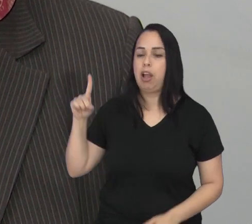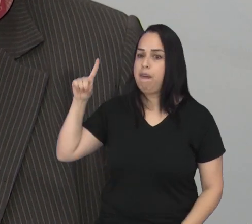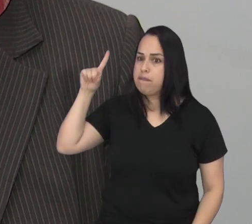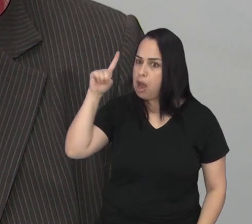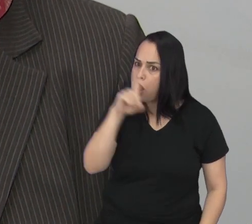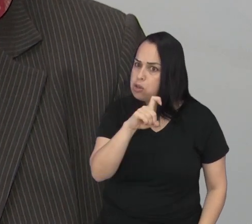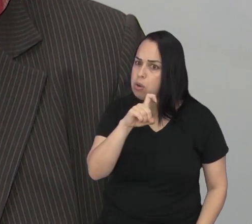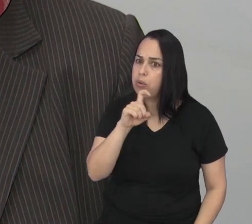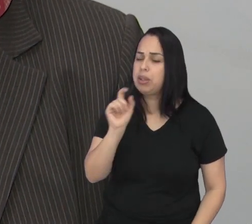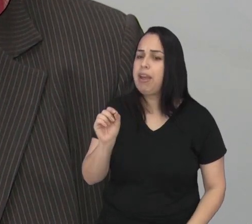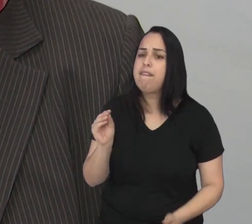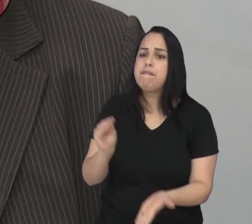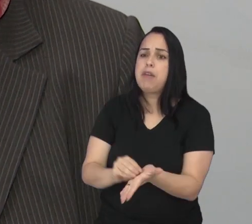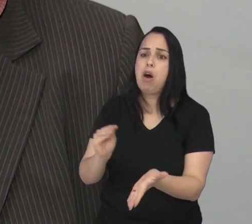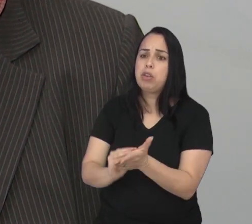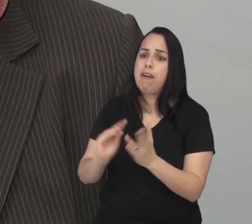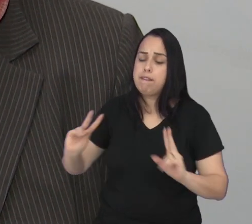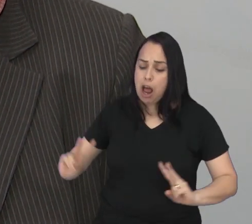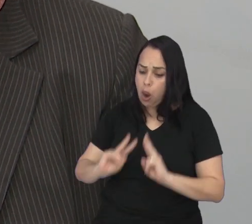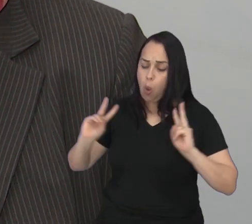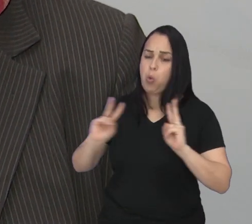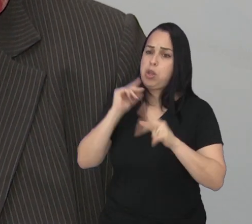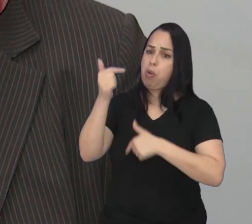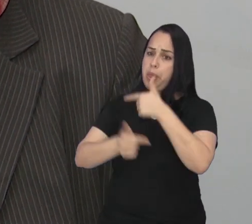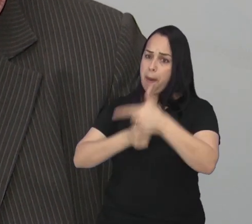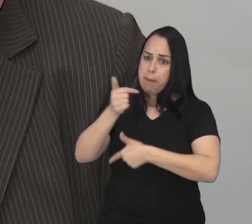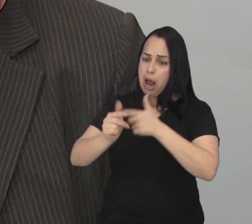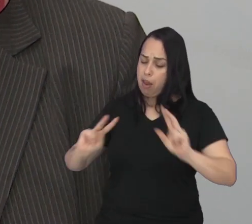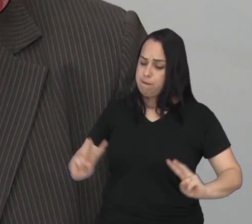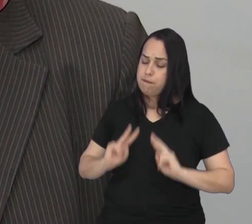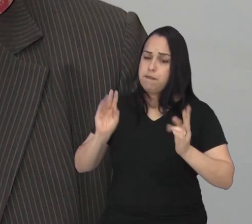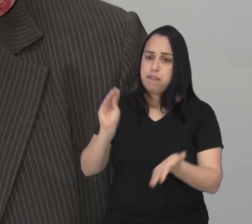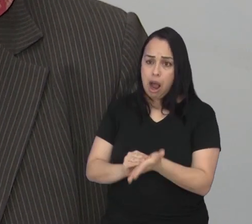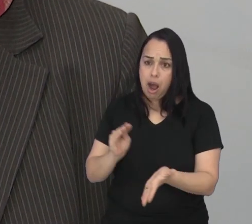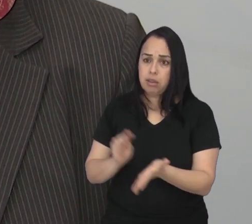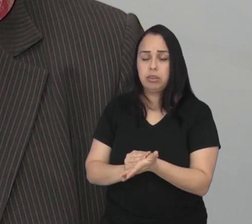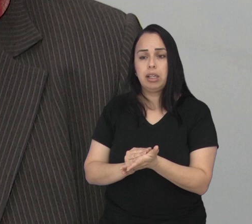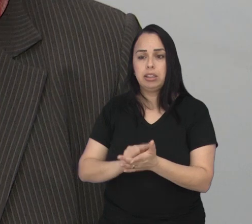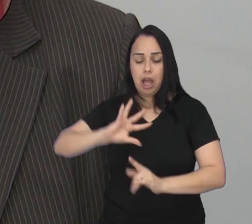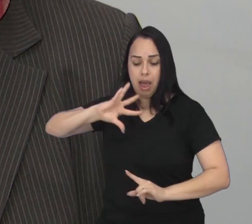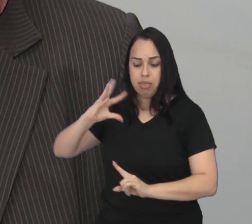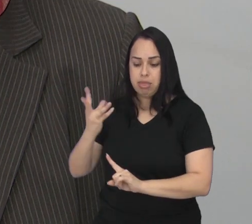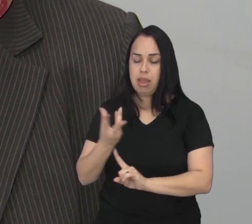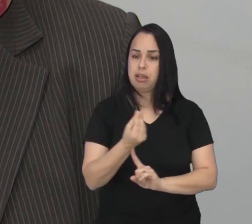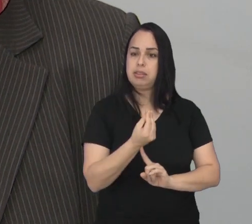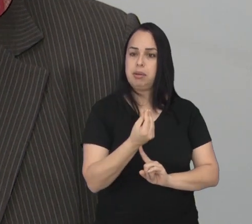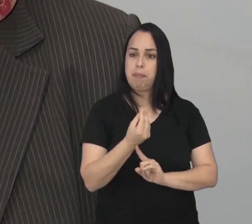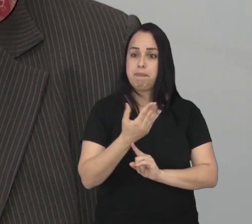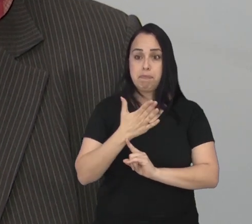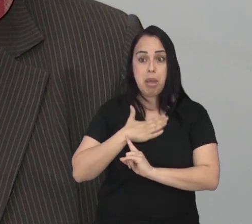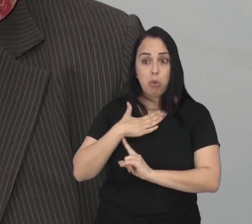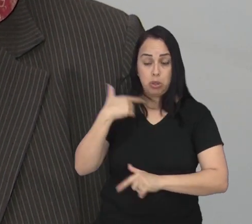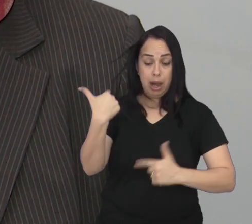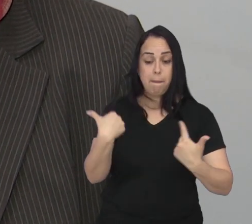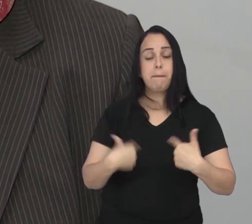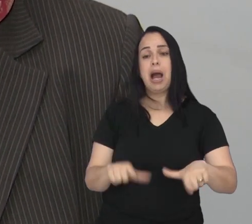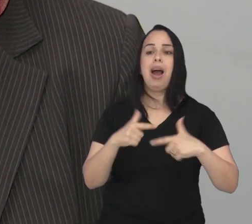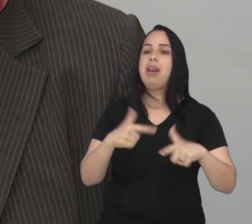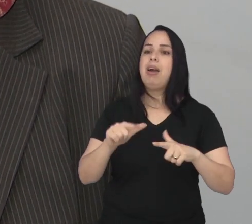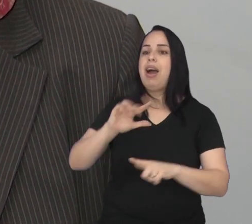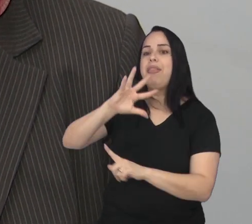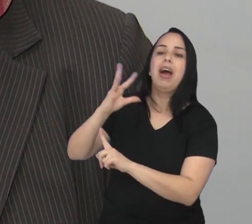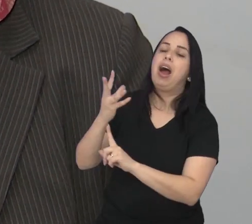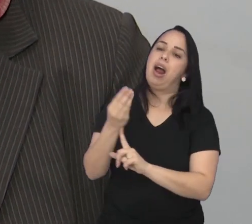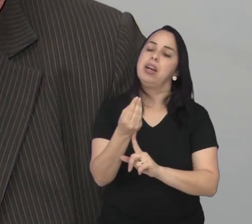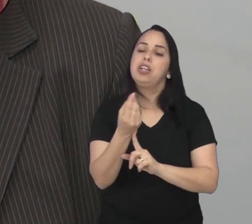muito essa dificuldade da valorização do nosso trabalho, então levar a arte, meu trabalho é através da